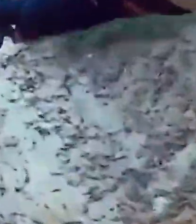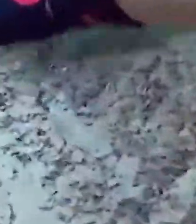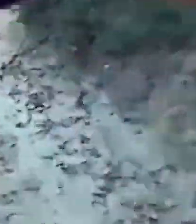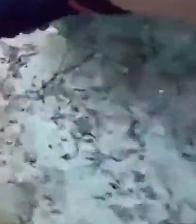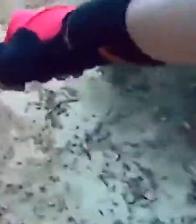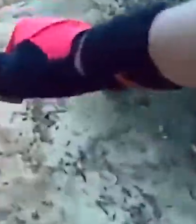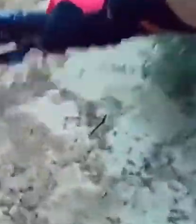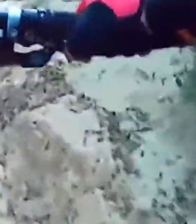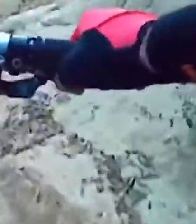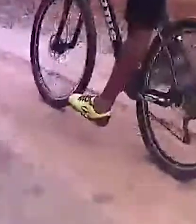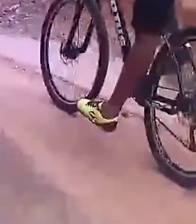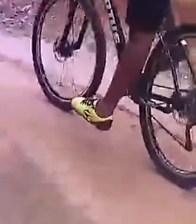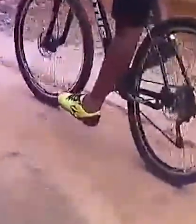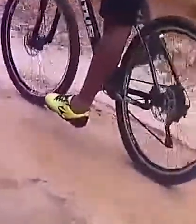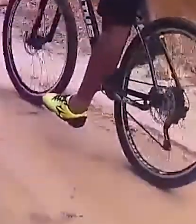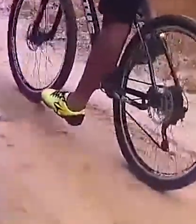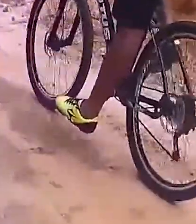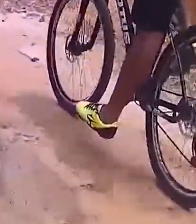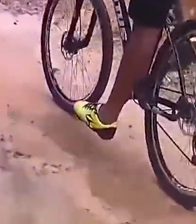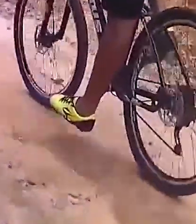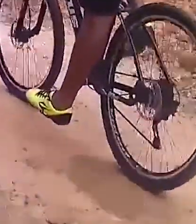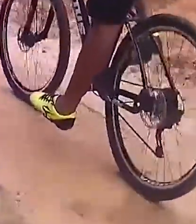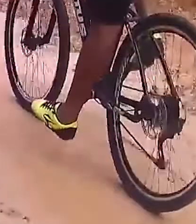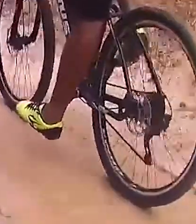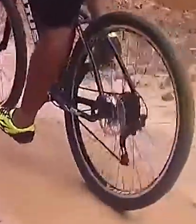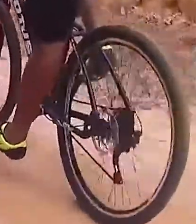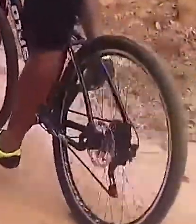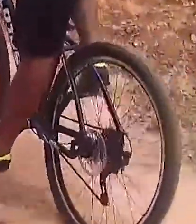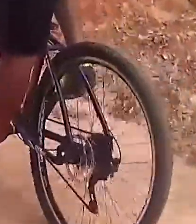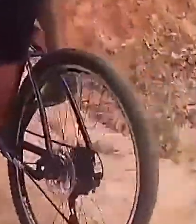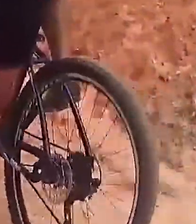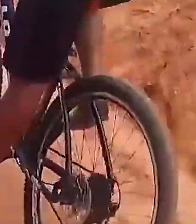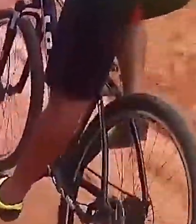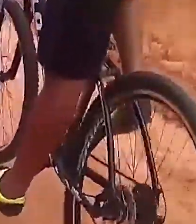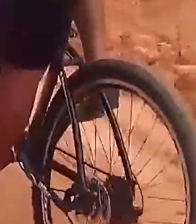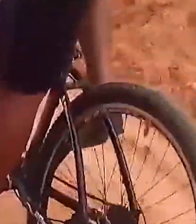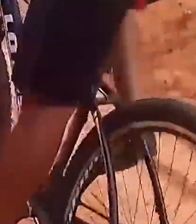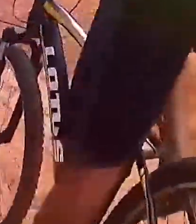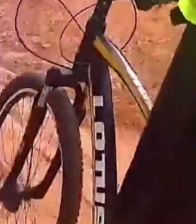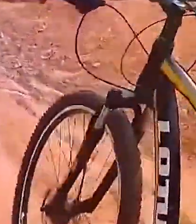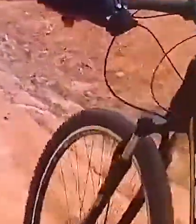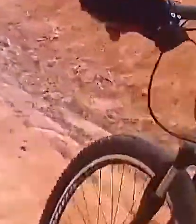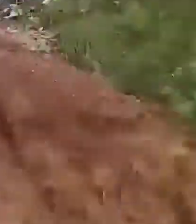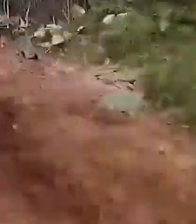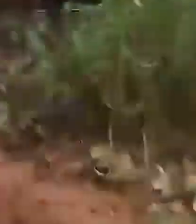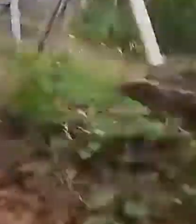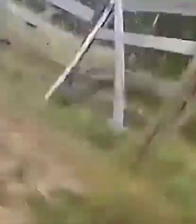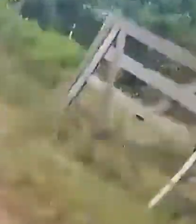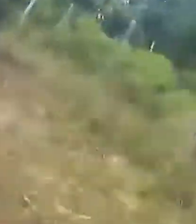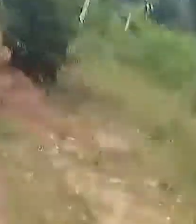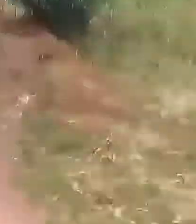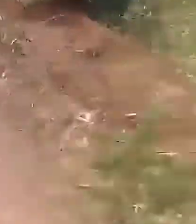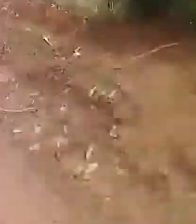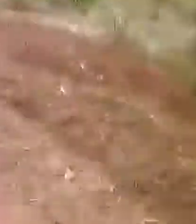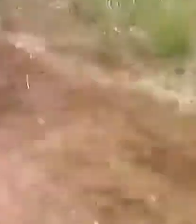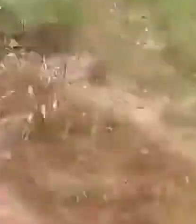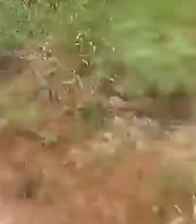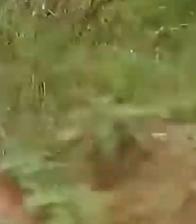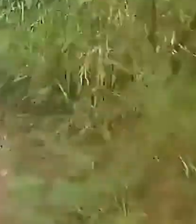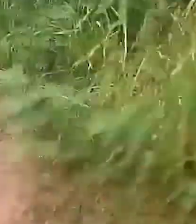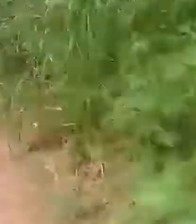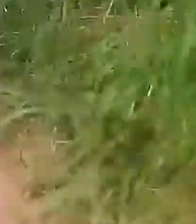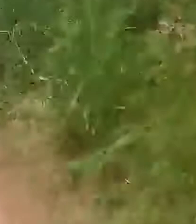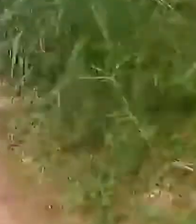apenas 40 quilômetros. A concentração para a largada vai ser em frente ao Clube Social da CIVI, que fica no bairro Cidade Nova,